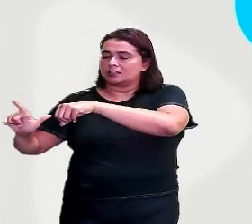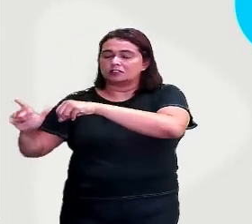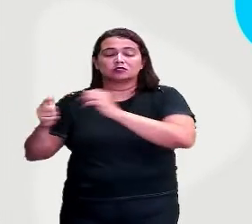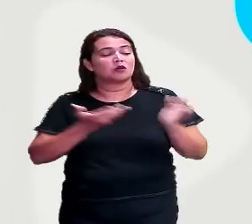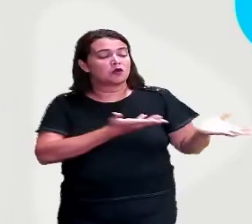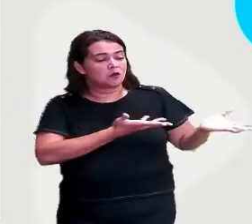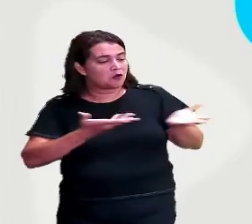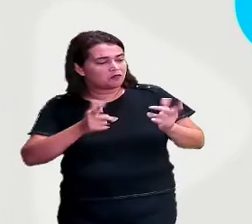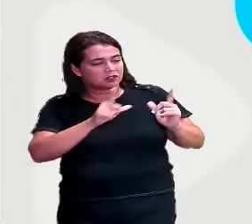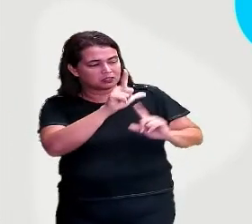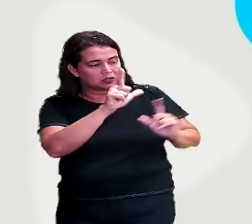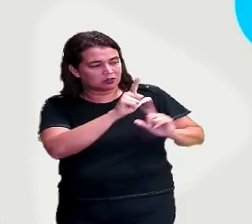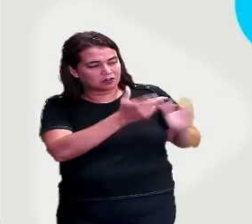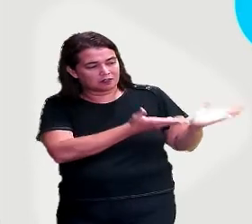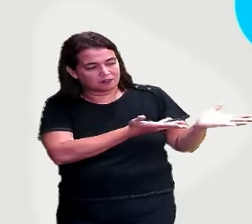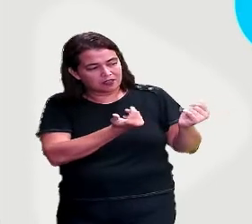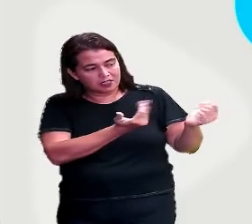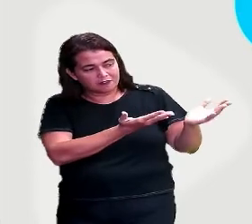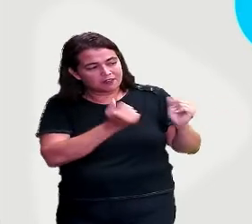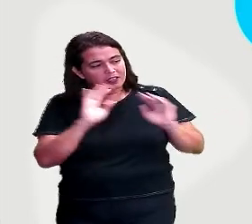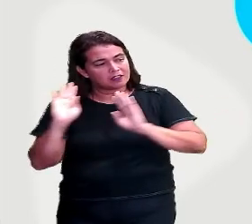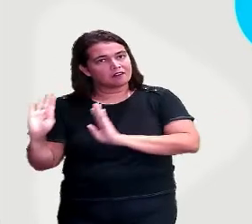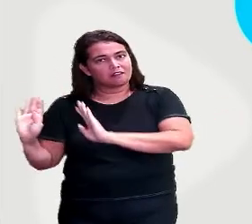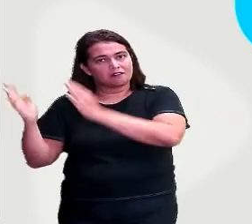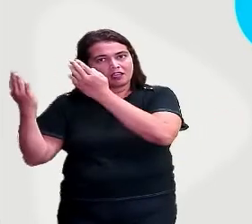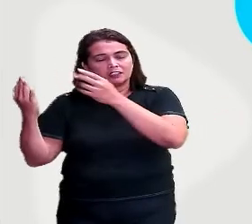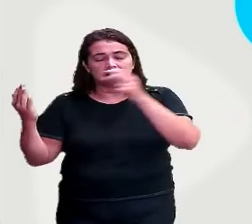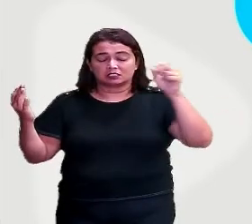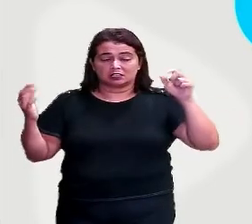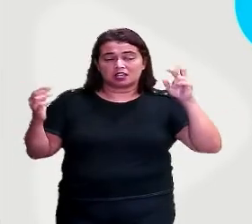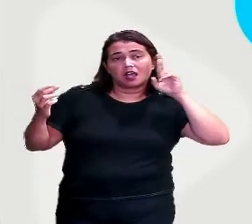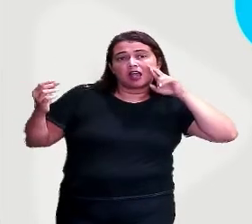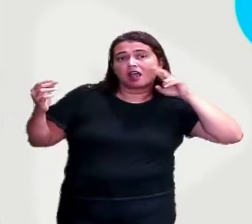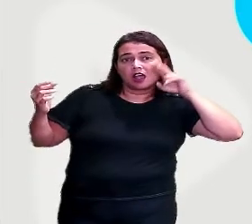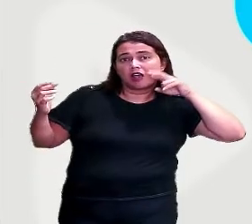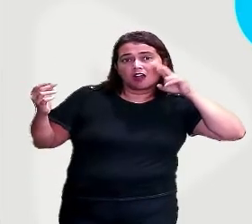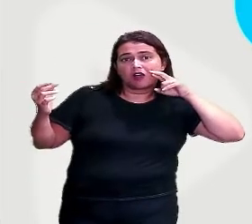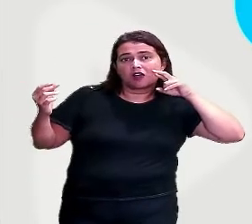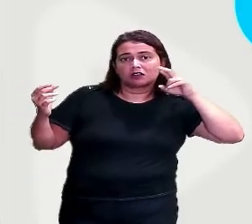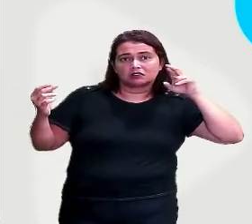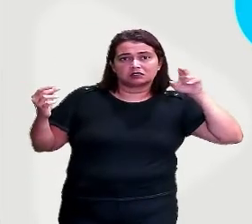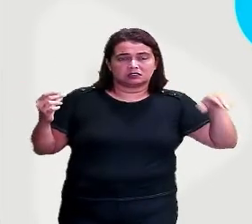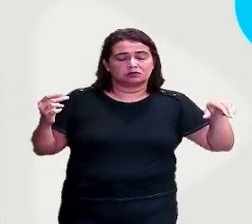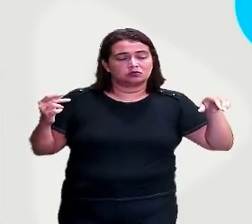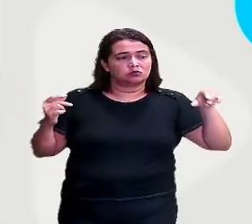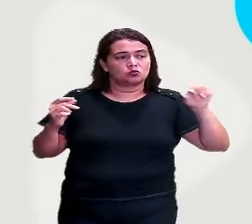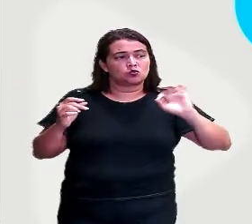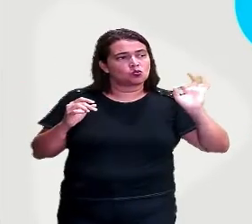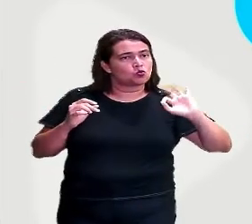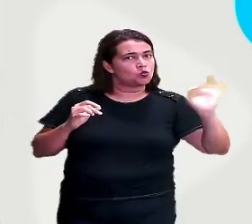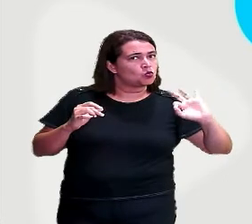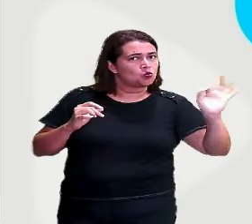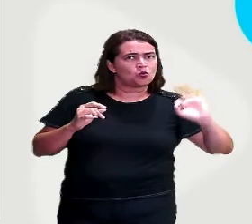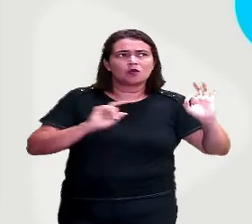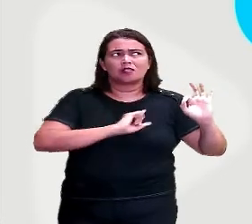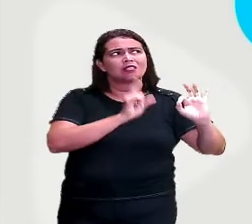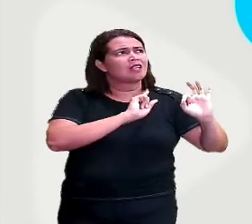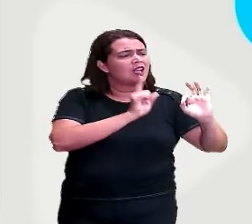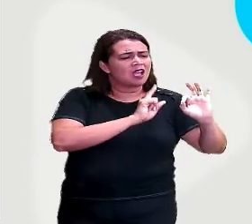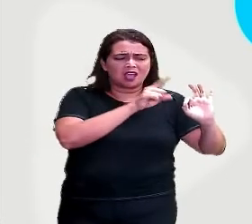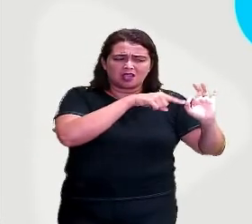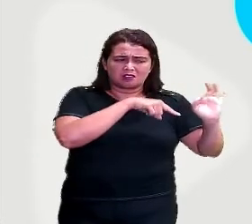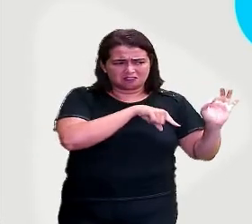as letras para uma festa, mas a fada rosa não deixou elas irem porque iria chover.